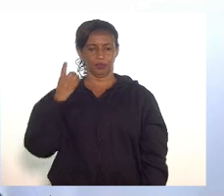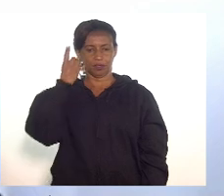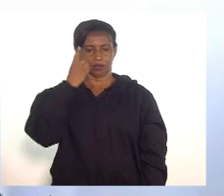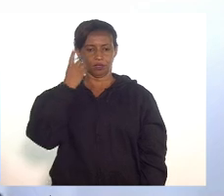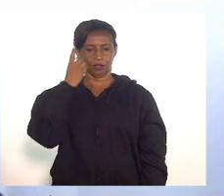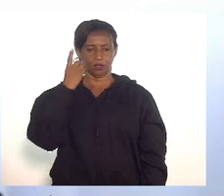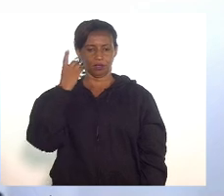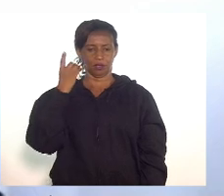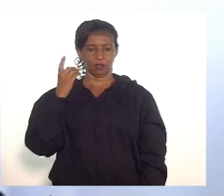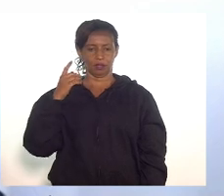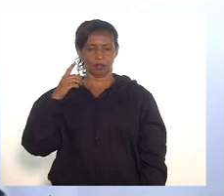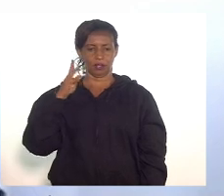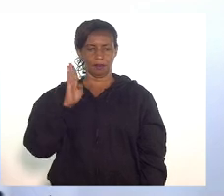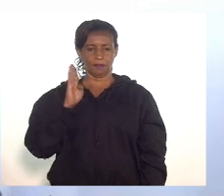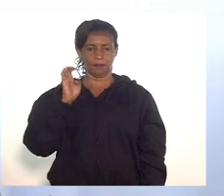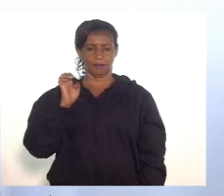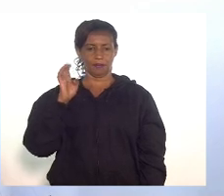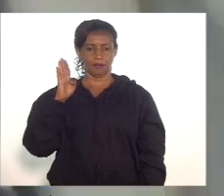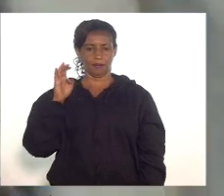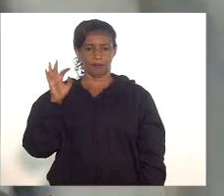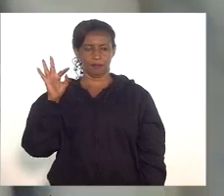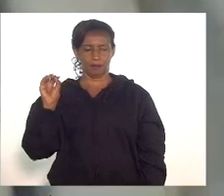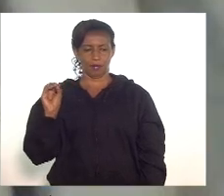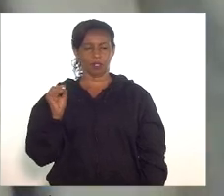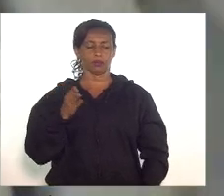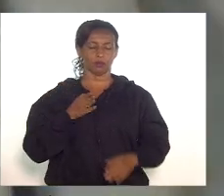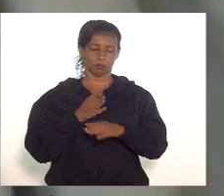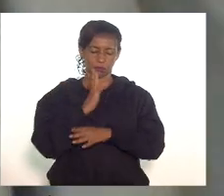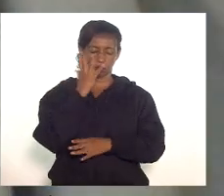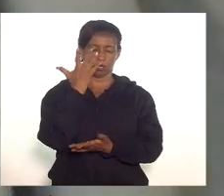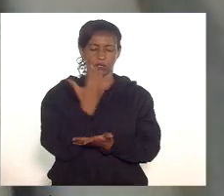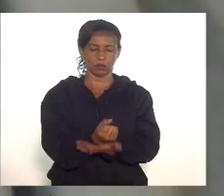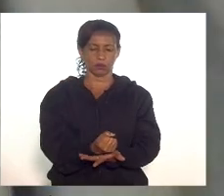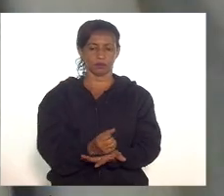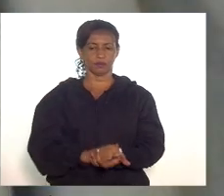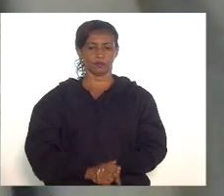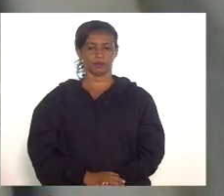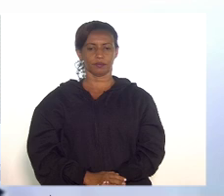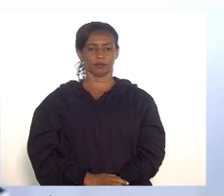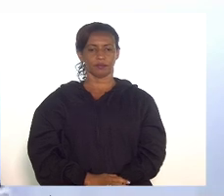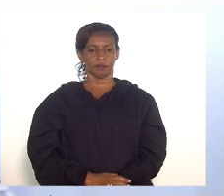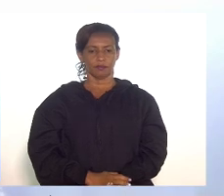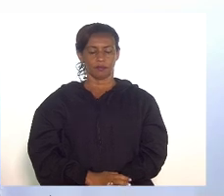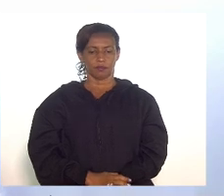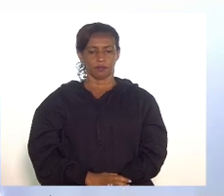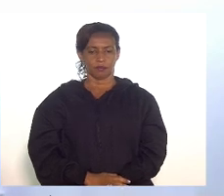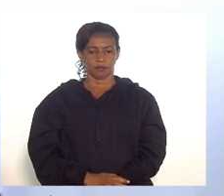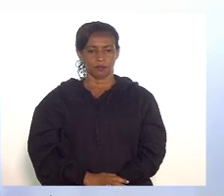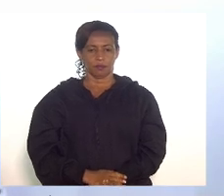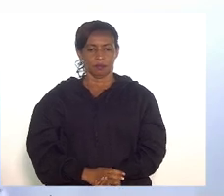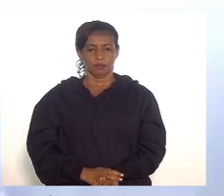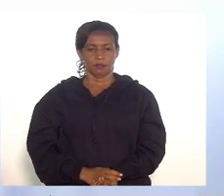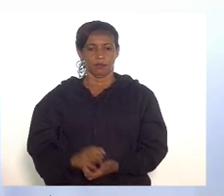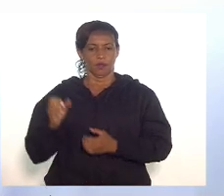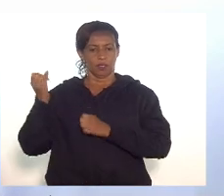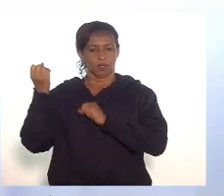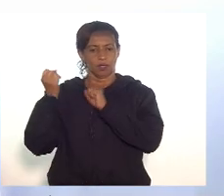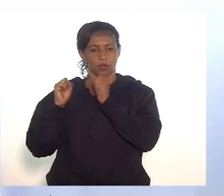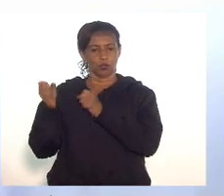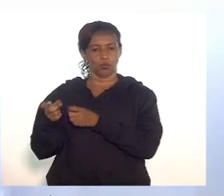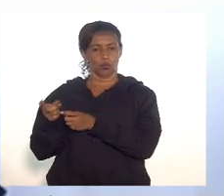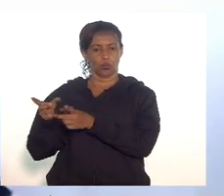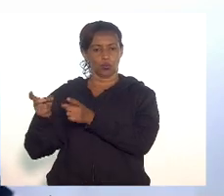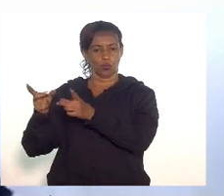presente, deputado Bebeto. favorável pela comissão de indústria e comércio, designo